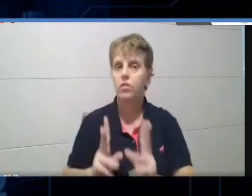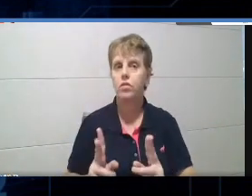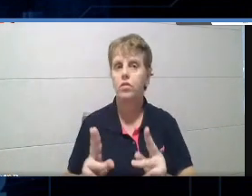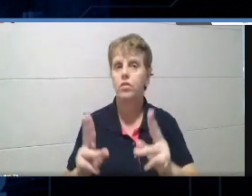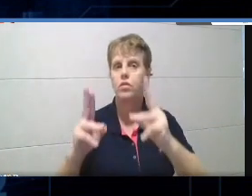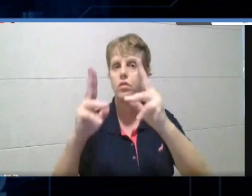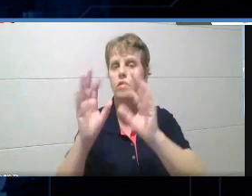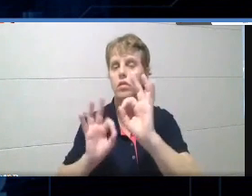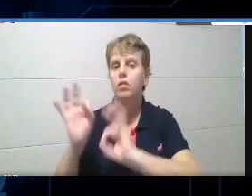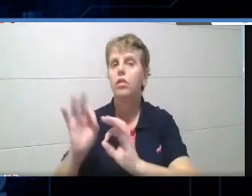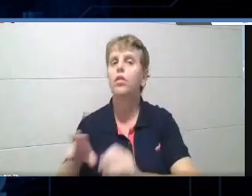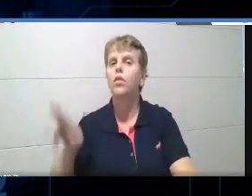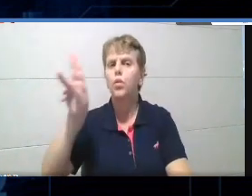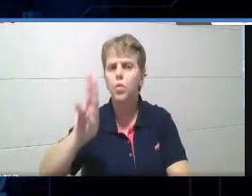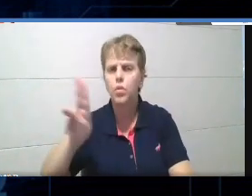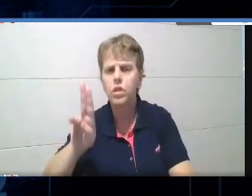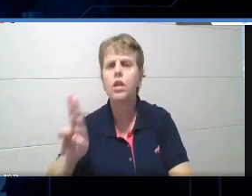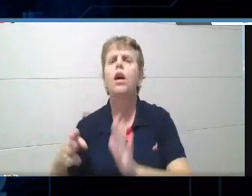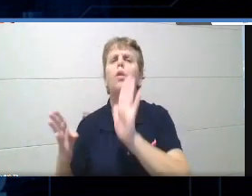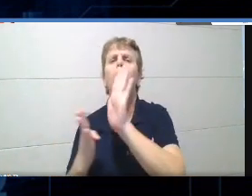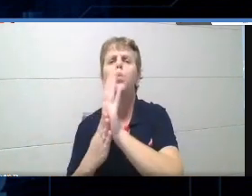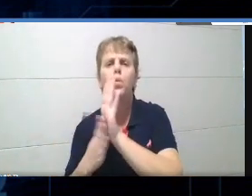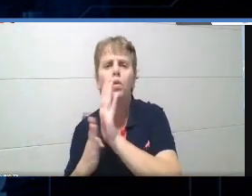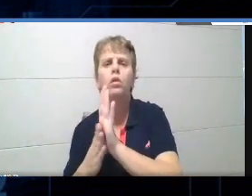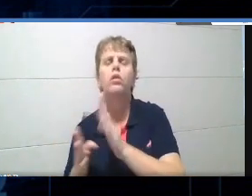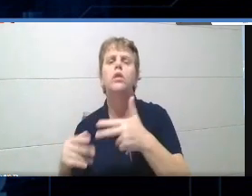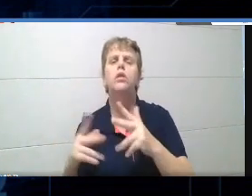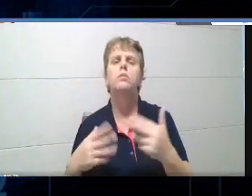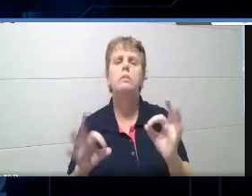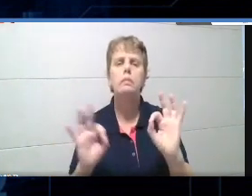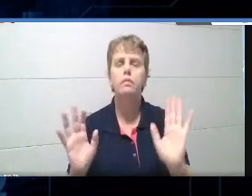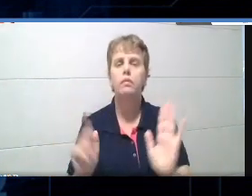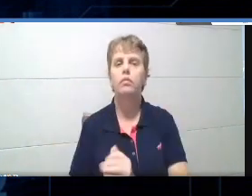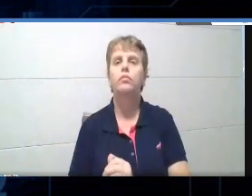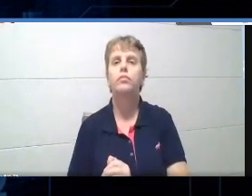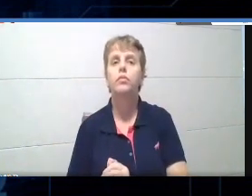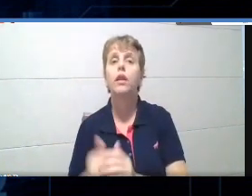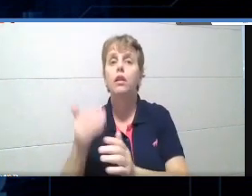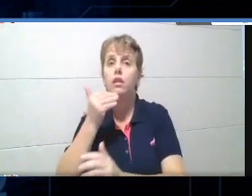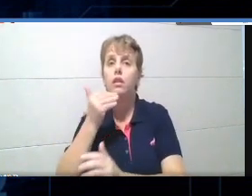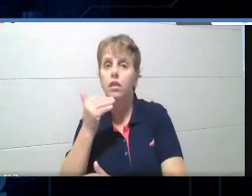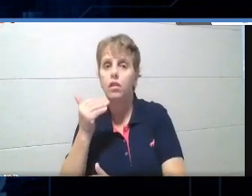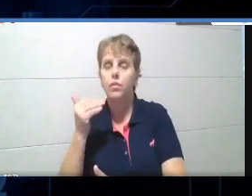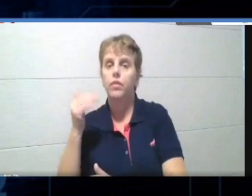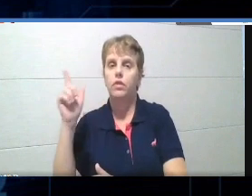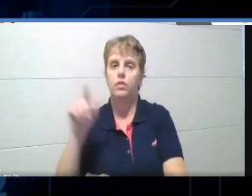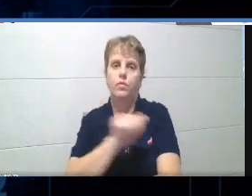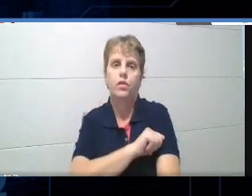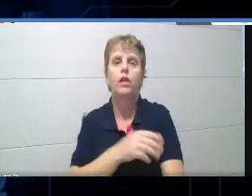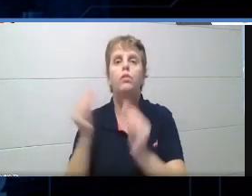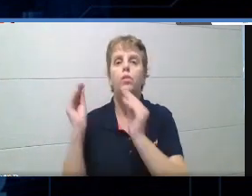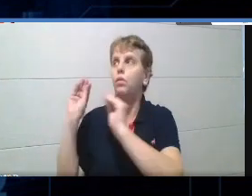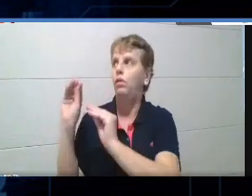utilizar o documento do Word, qual é a seguinte formatação, como eu pedi pra eles fazerem essa formatação aqui,